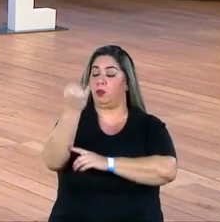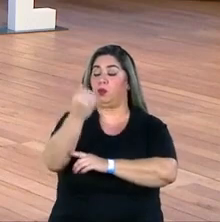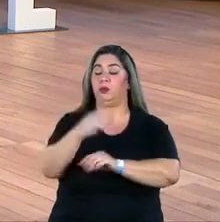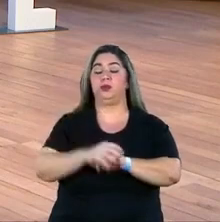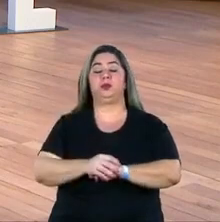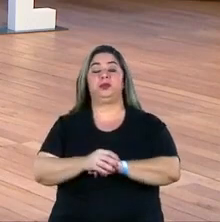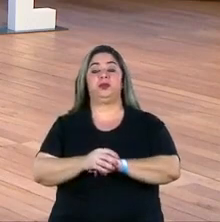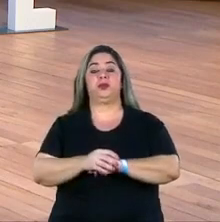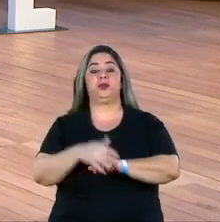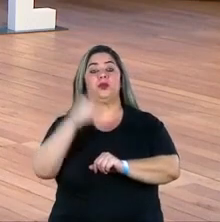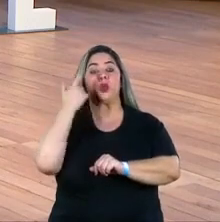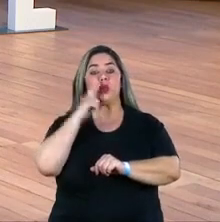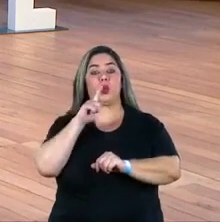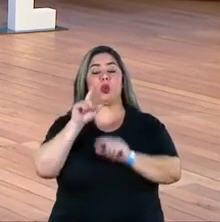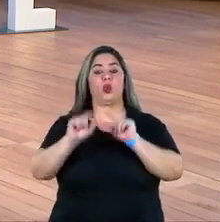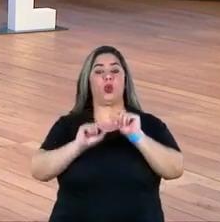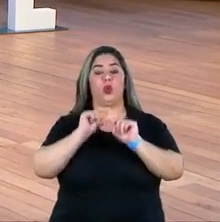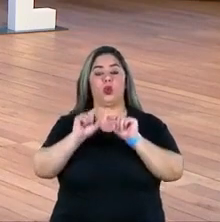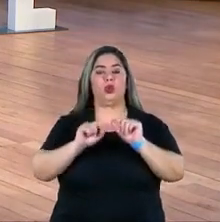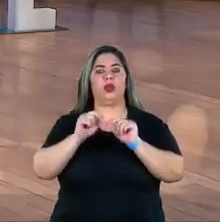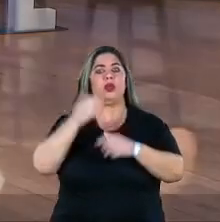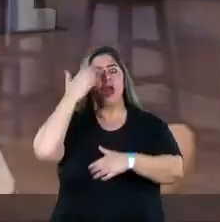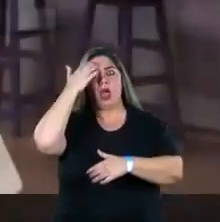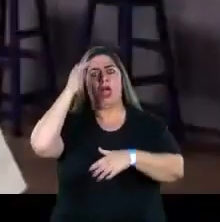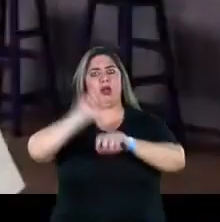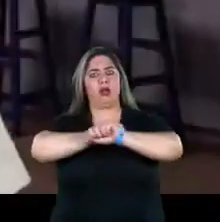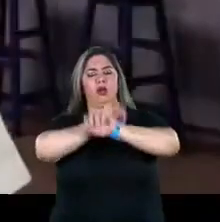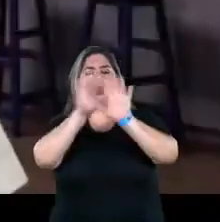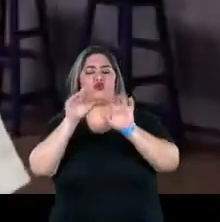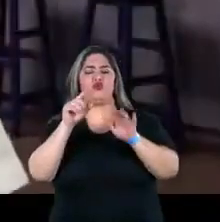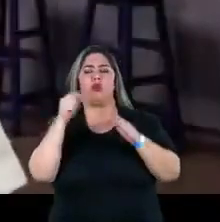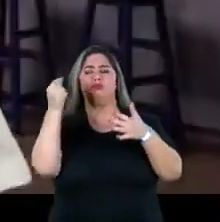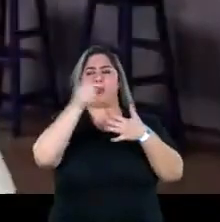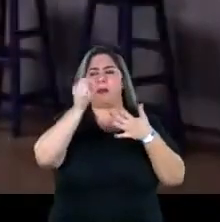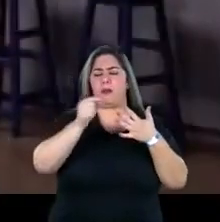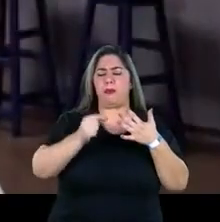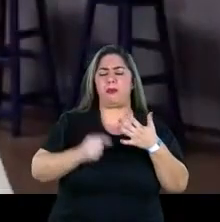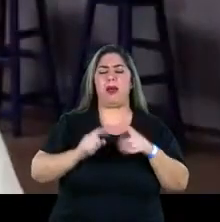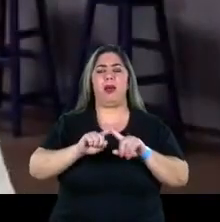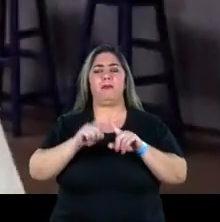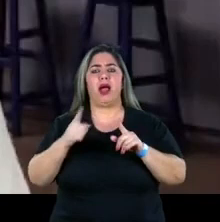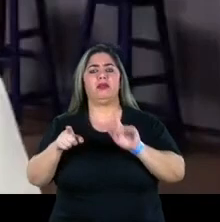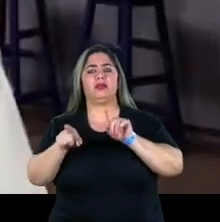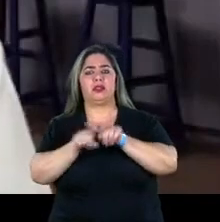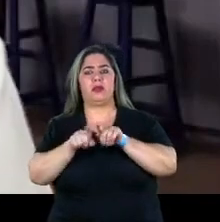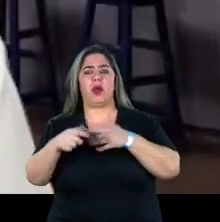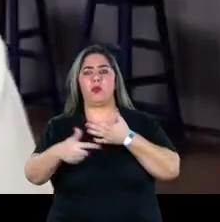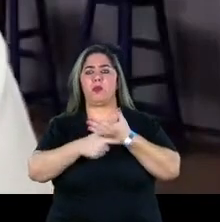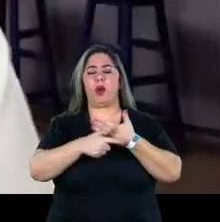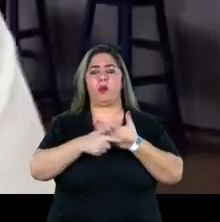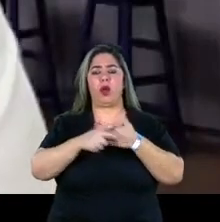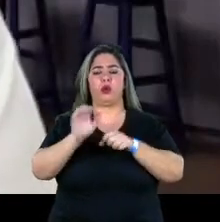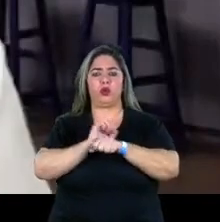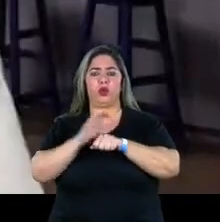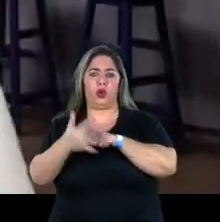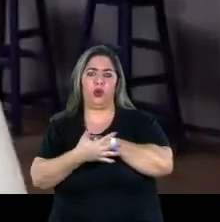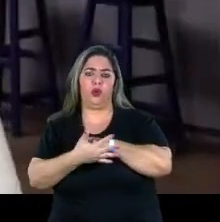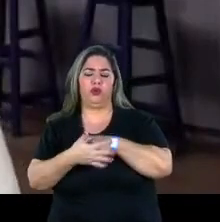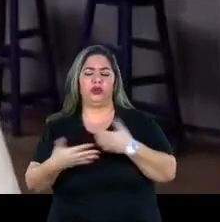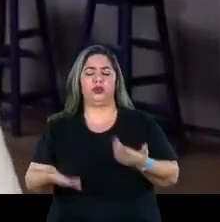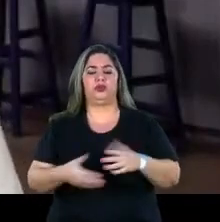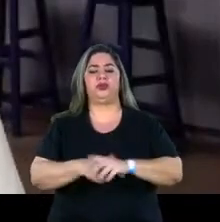conseguirem exatamente entender não só os motivos, mas entender o papel da Covid em relação a isso tudo.